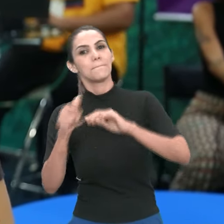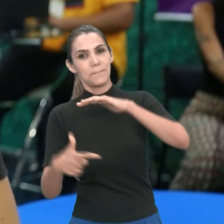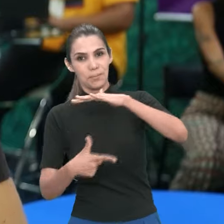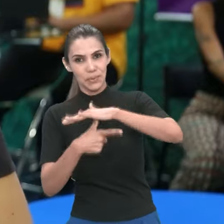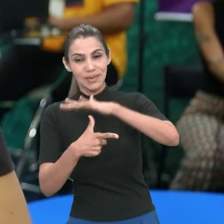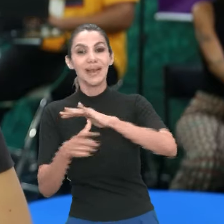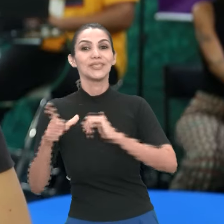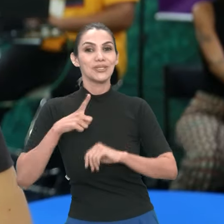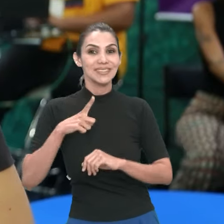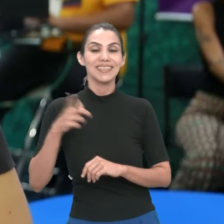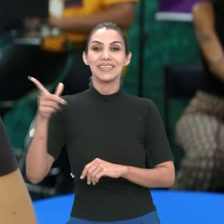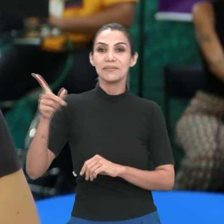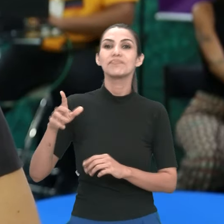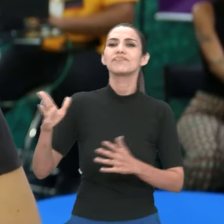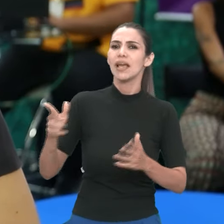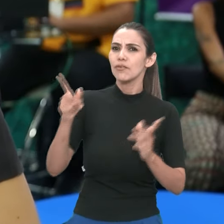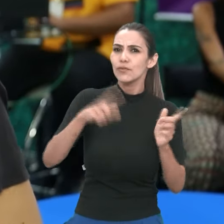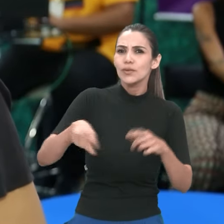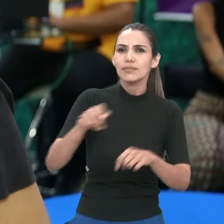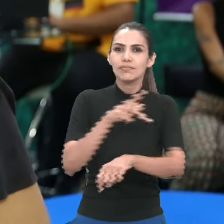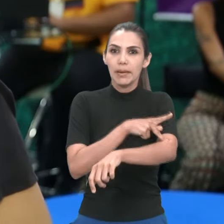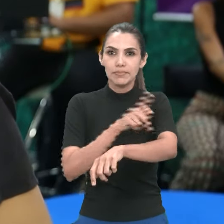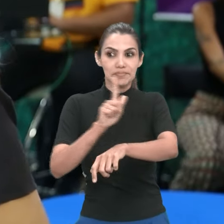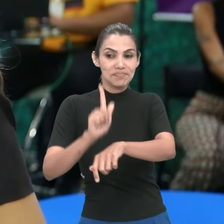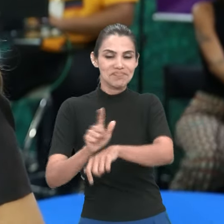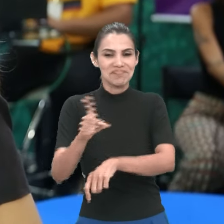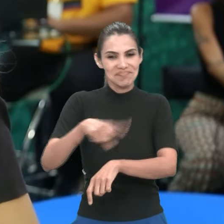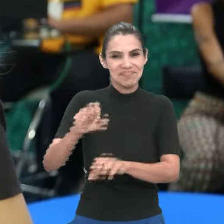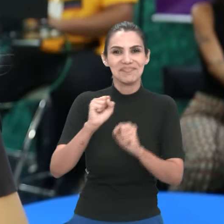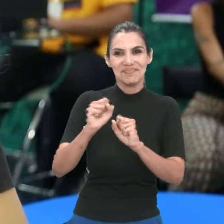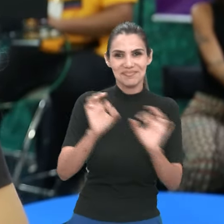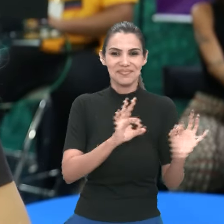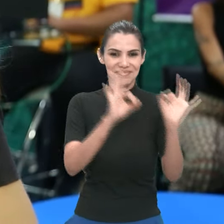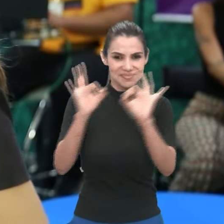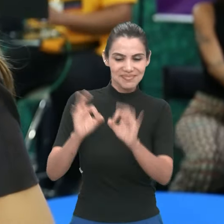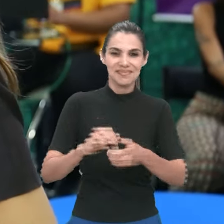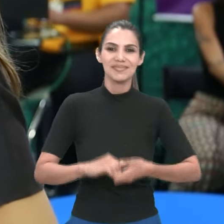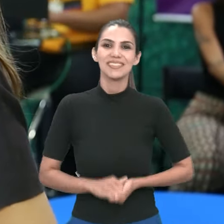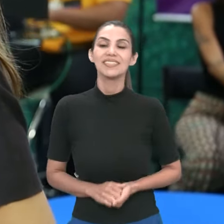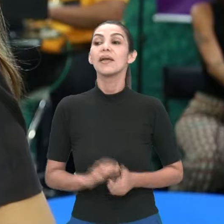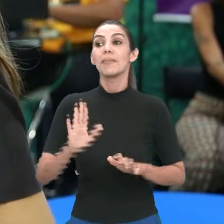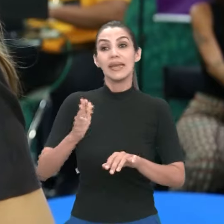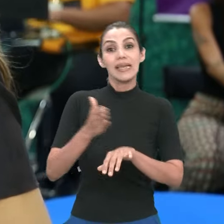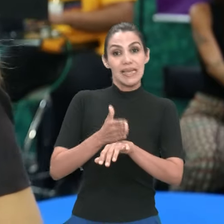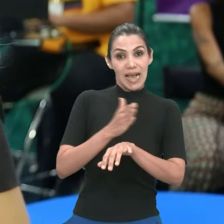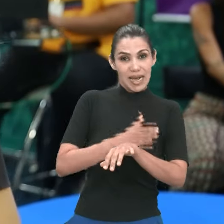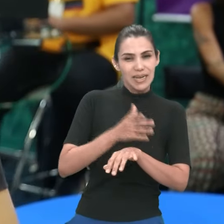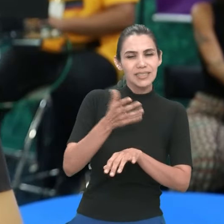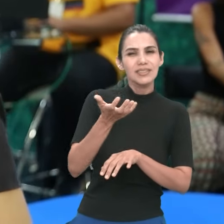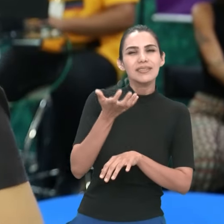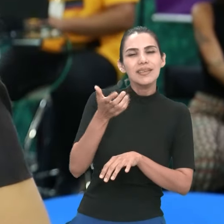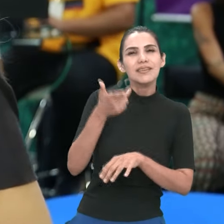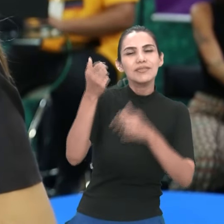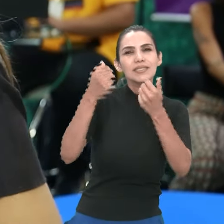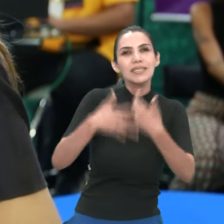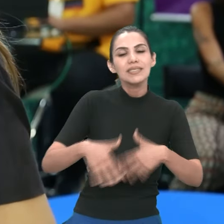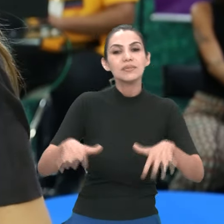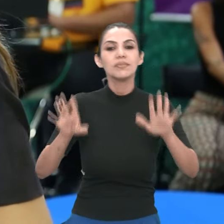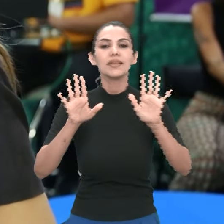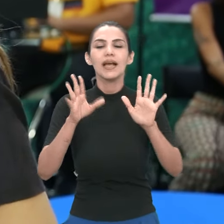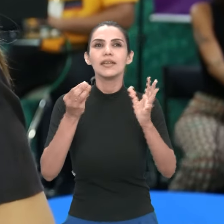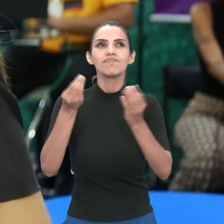um pouquinho das oportunidades para vocês em relação ao estágio. Antes de encerrar, eu gostaria que a senhora fizesse um panorama sobre a